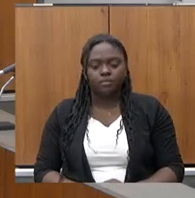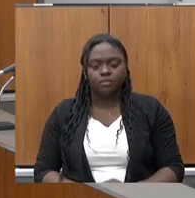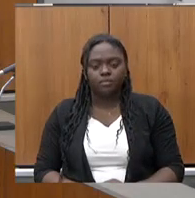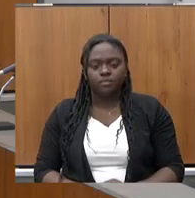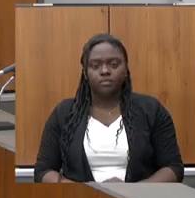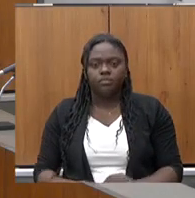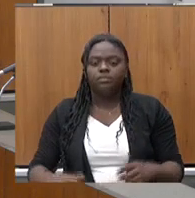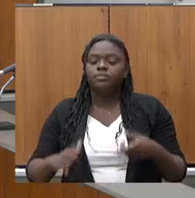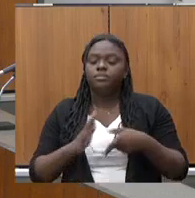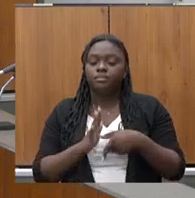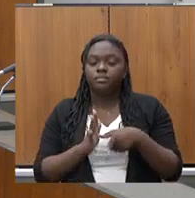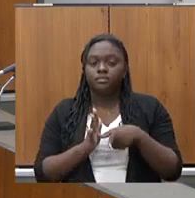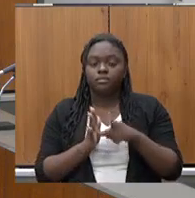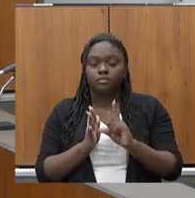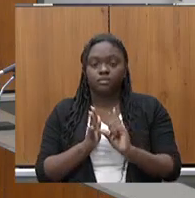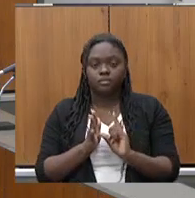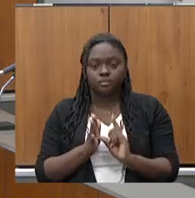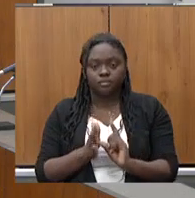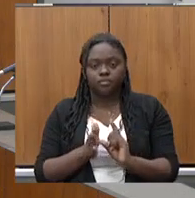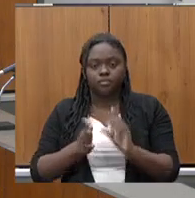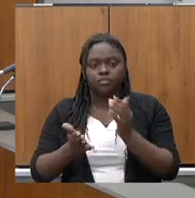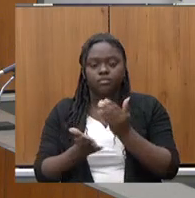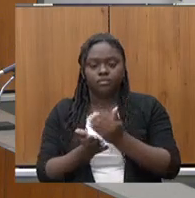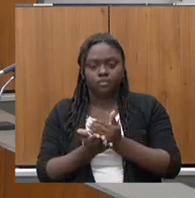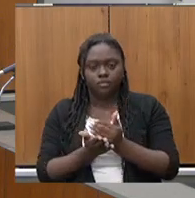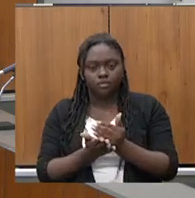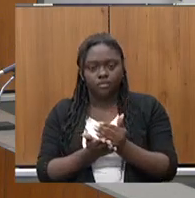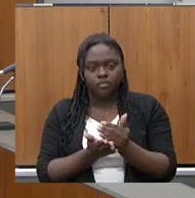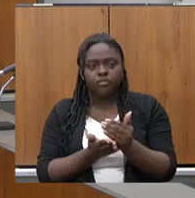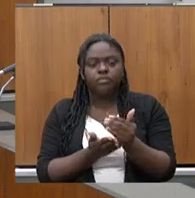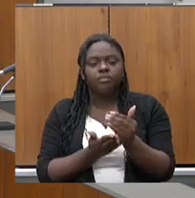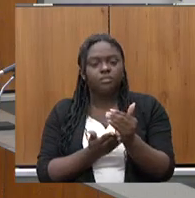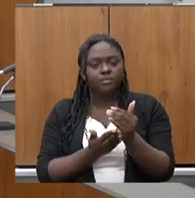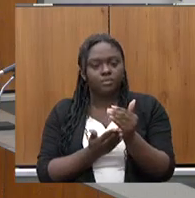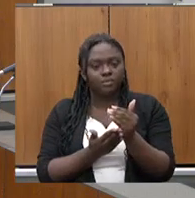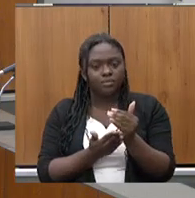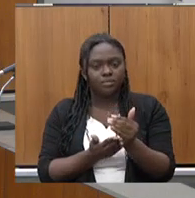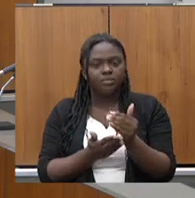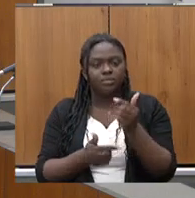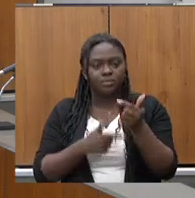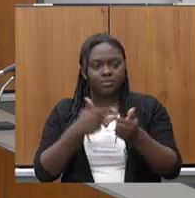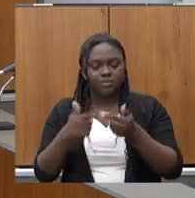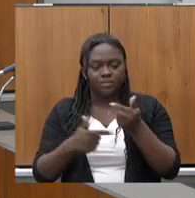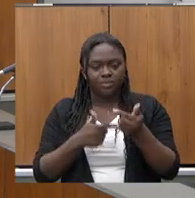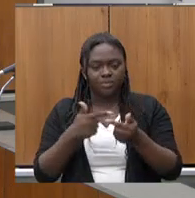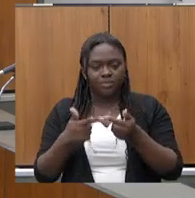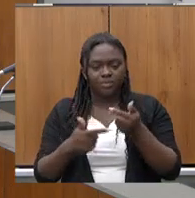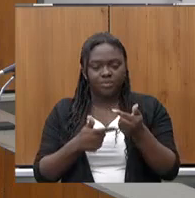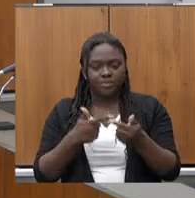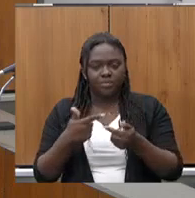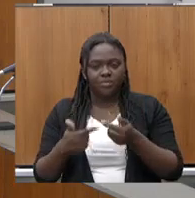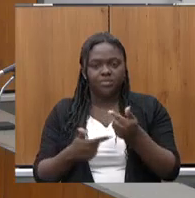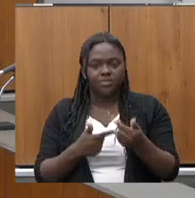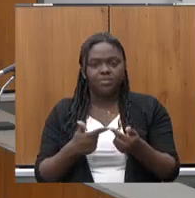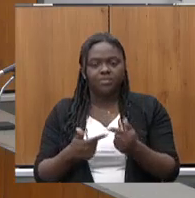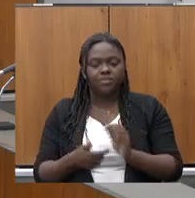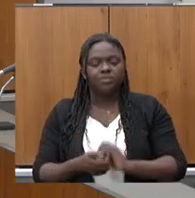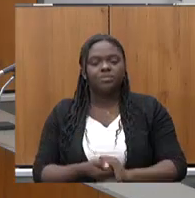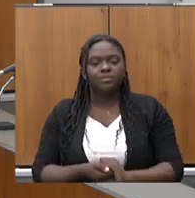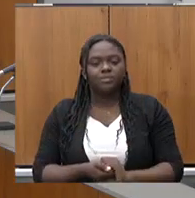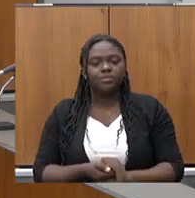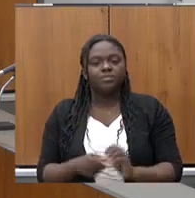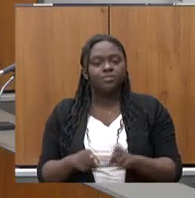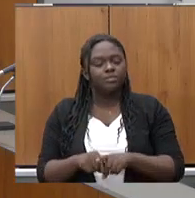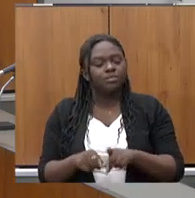Antes de darmos início efetivamente aos trabalhos e cumprindo com